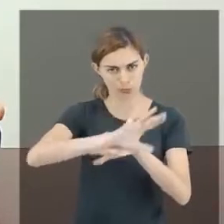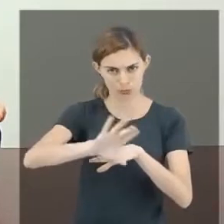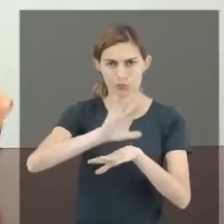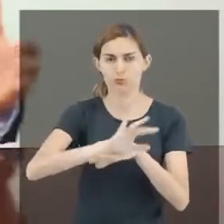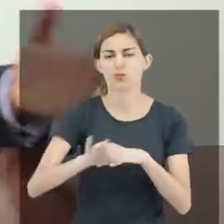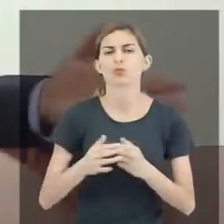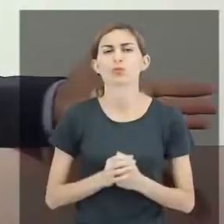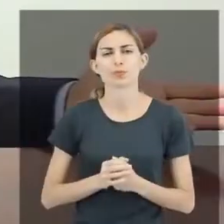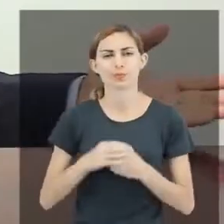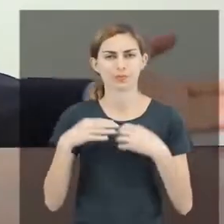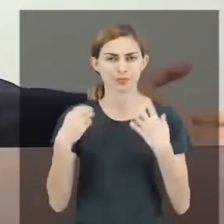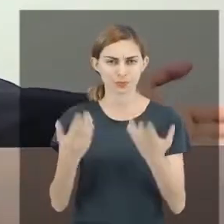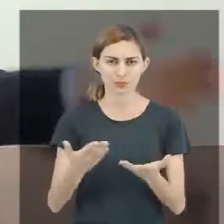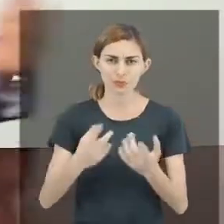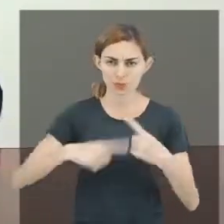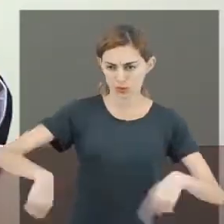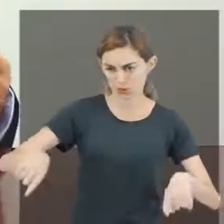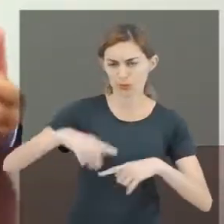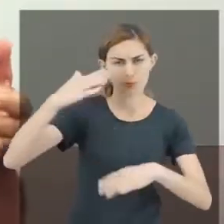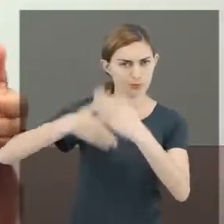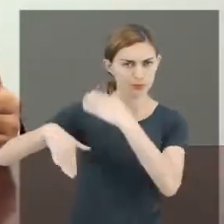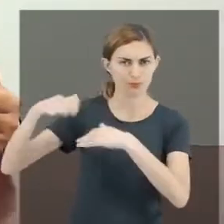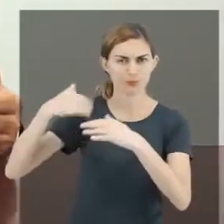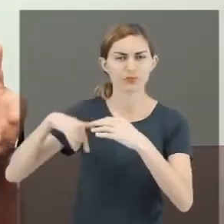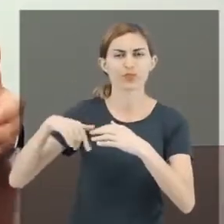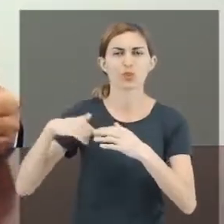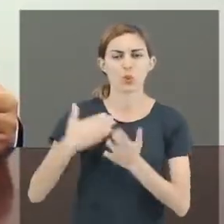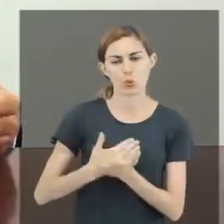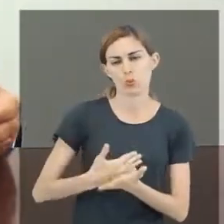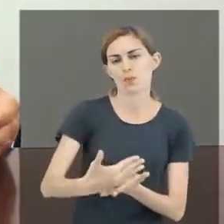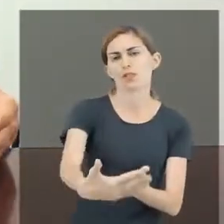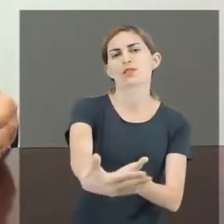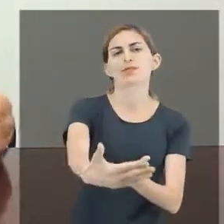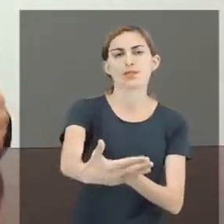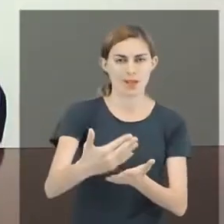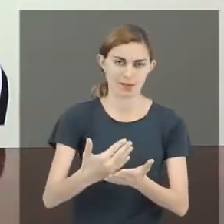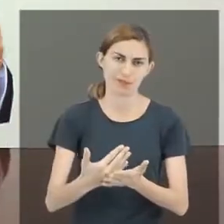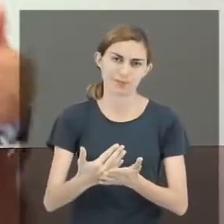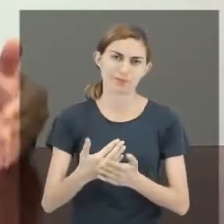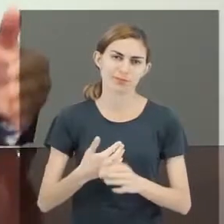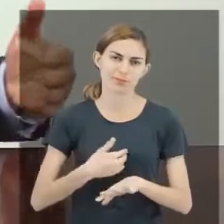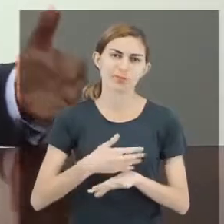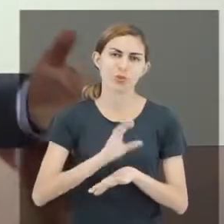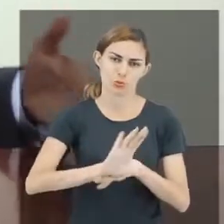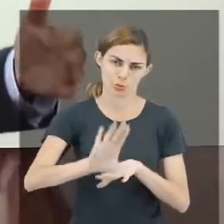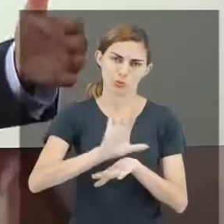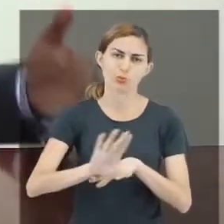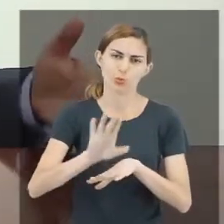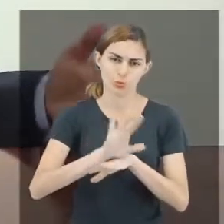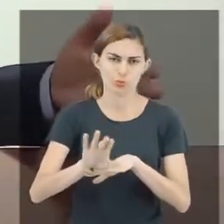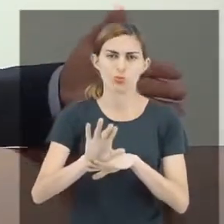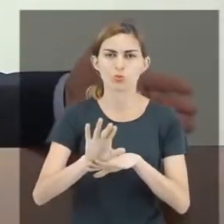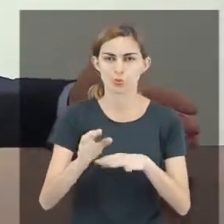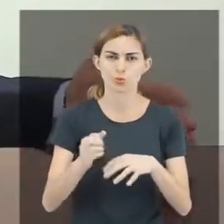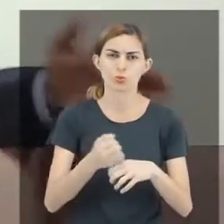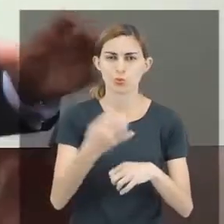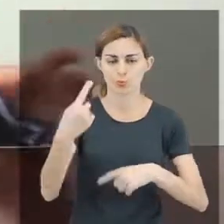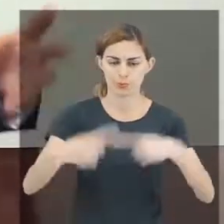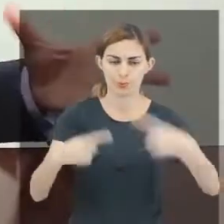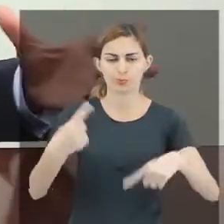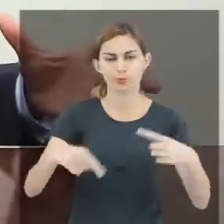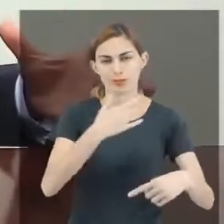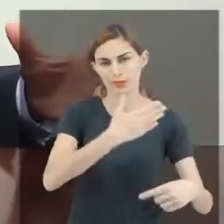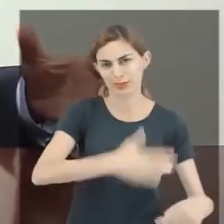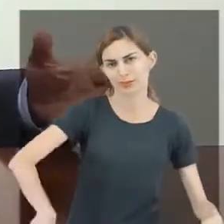que nós, naquela época, pudéssemos começar a funcionar com esses cursos de uma forma, enquanto política pública,